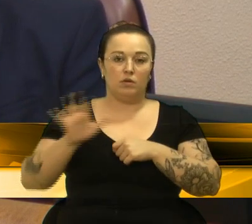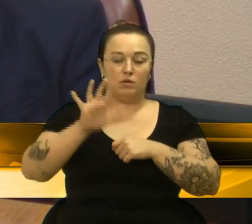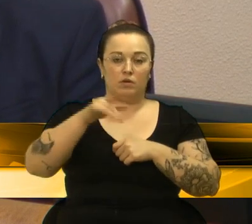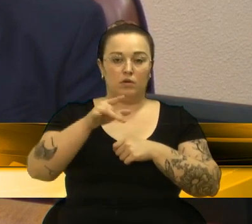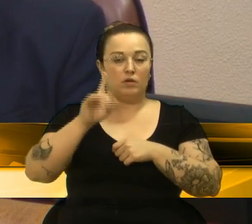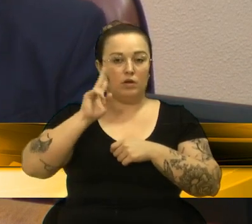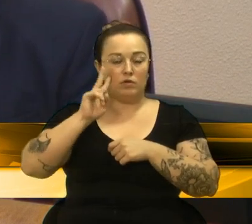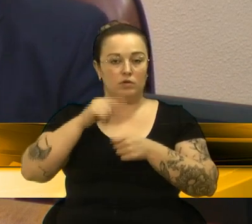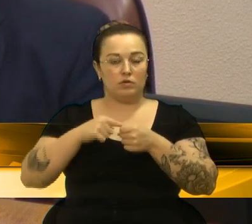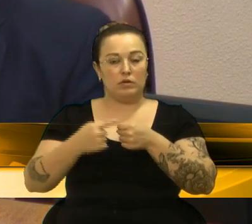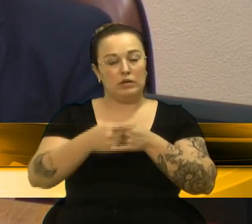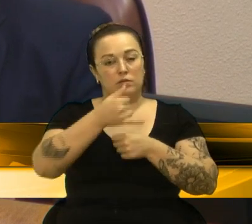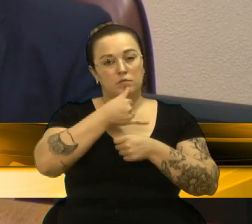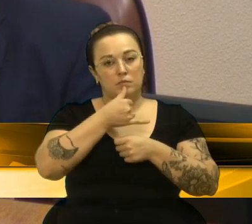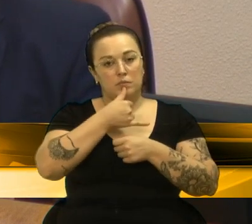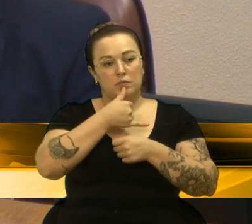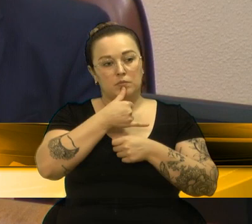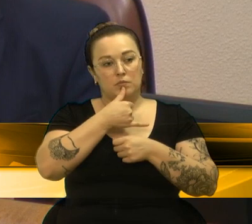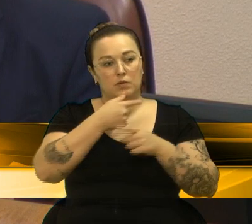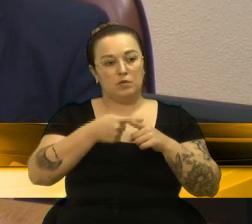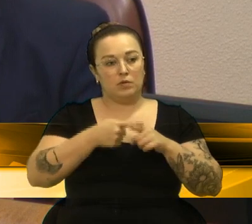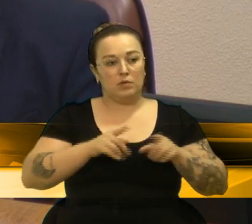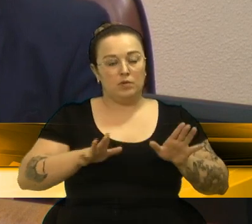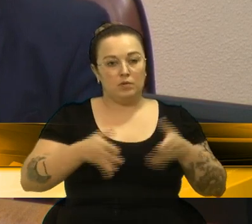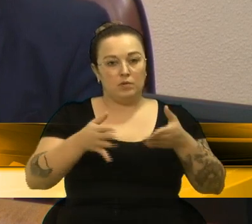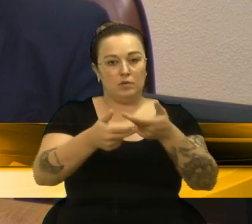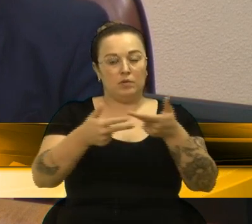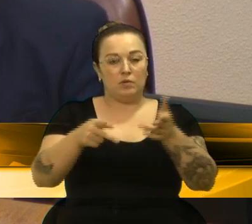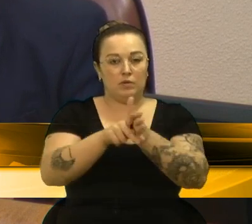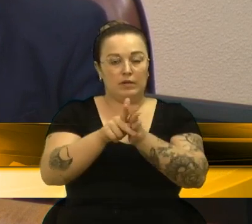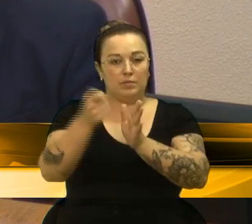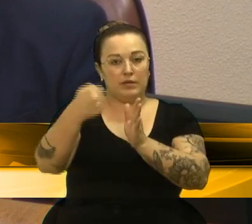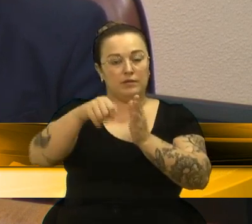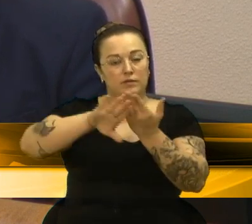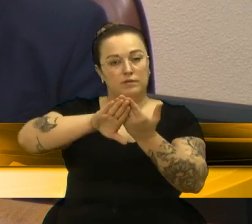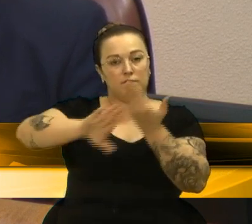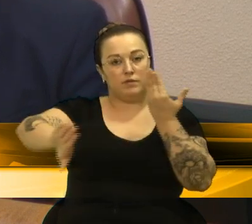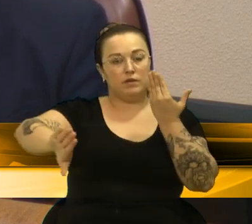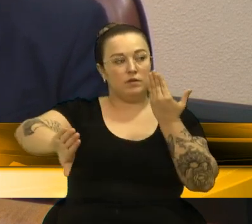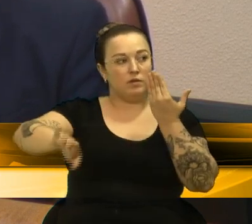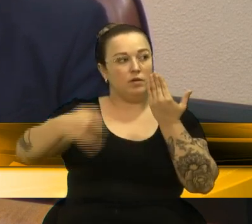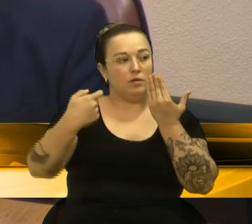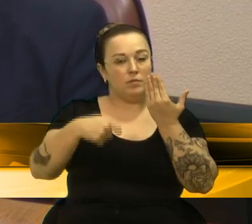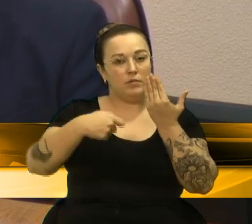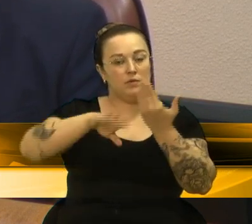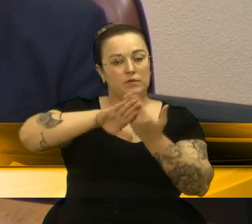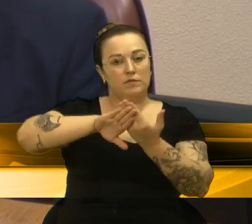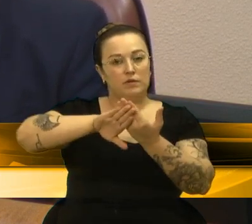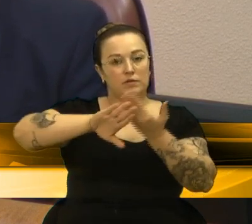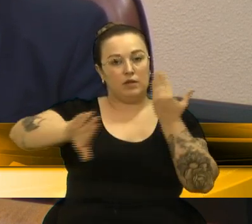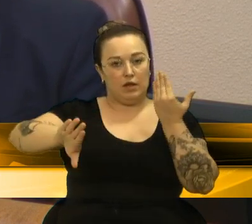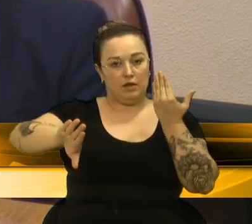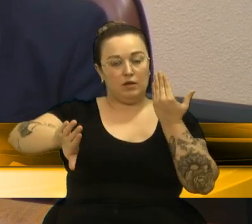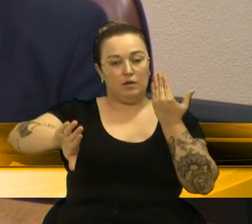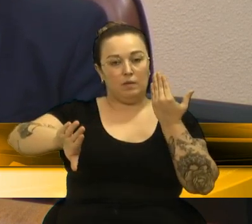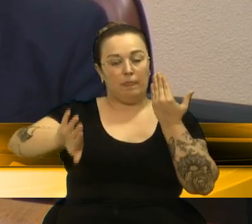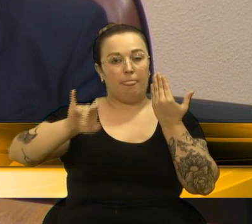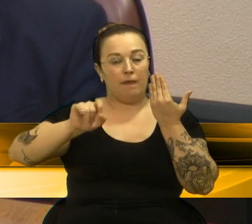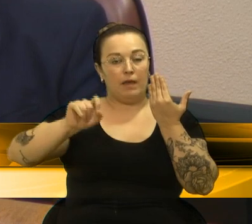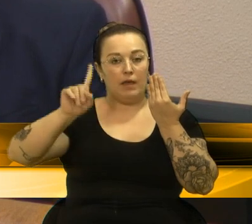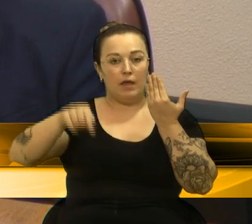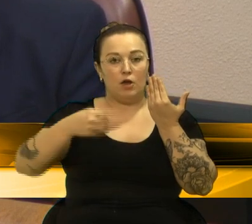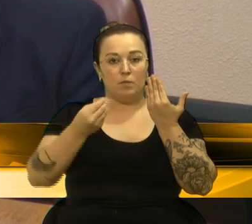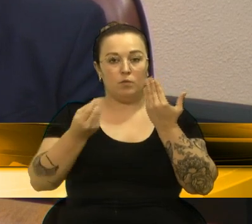Lamentavelmente, o denunciado cita a satisfação de ter se afastado do governo, concluindo com isso que sua postura é totalmente contraditória.